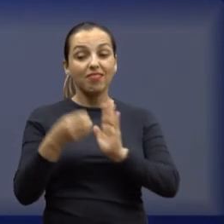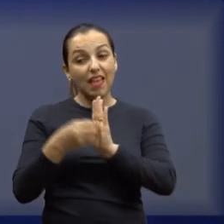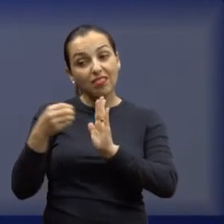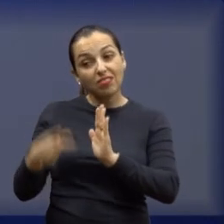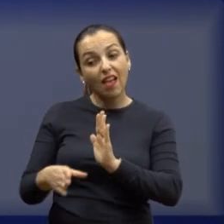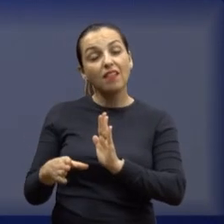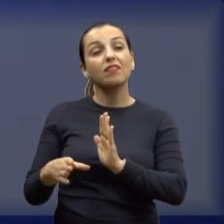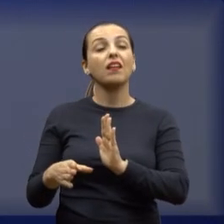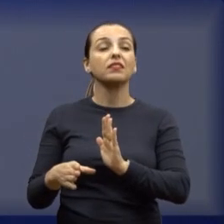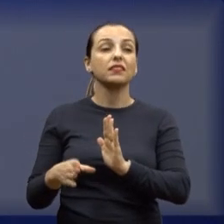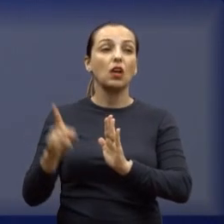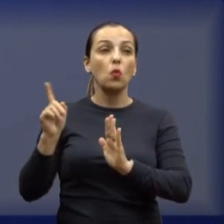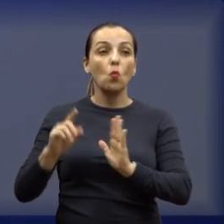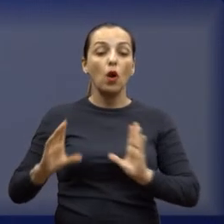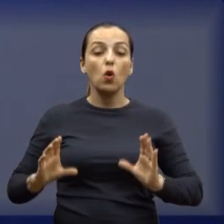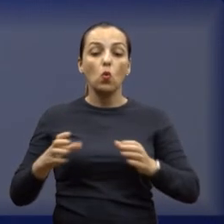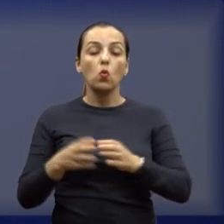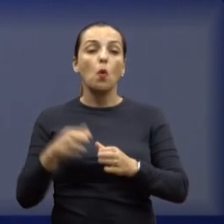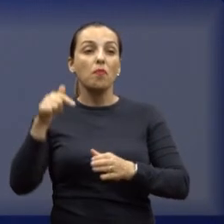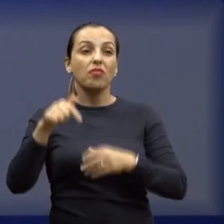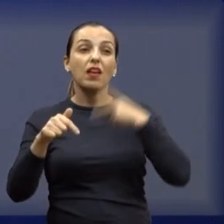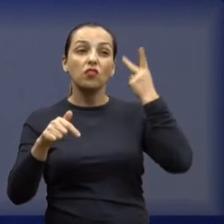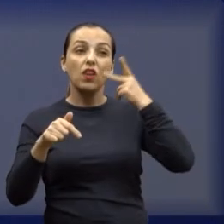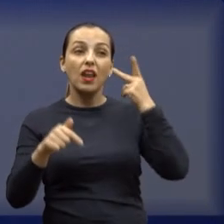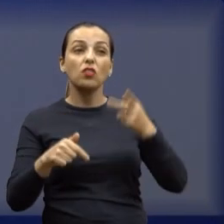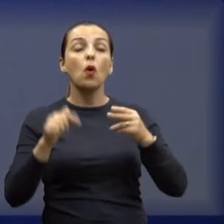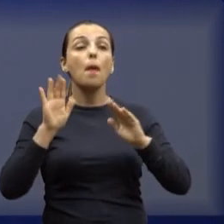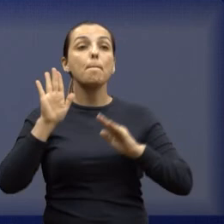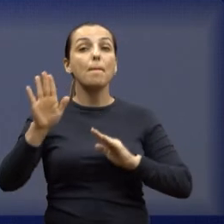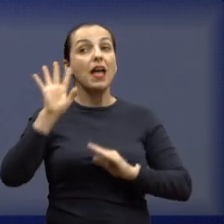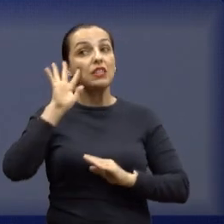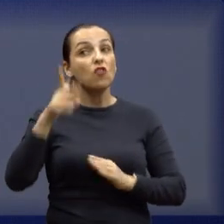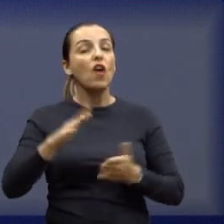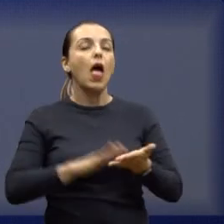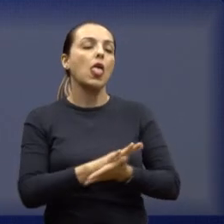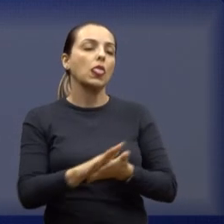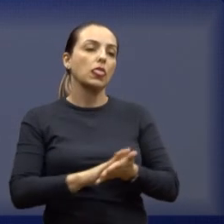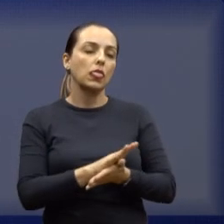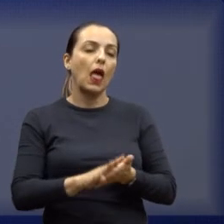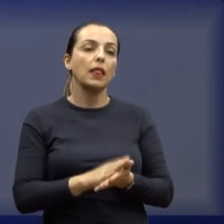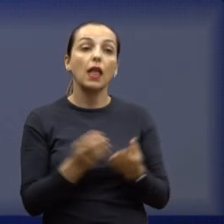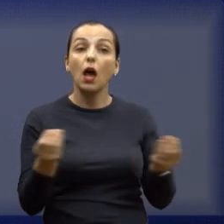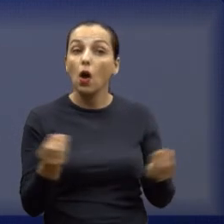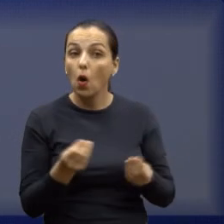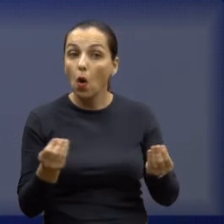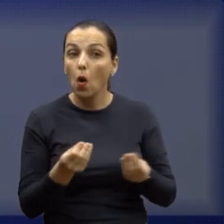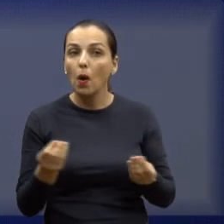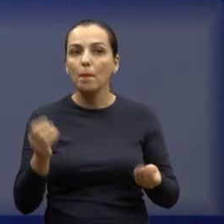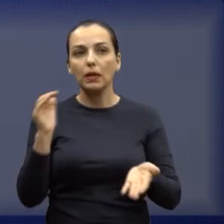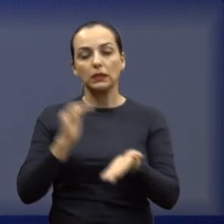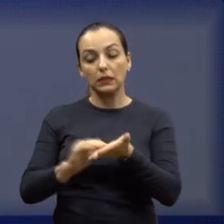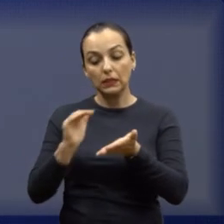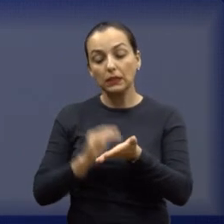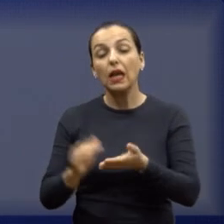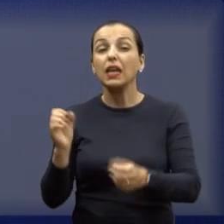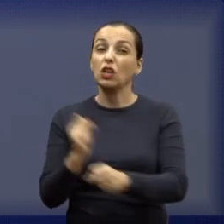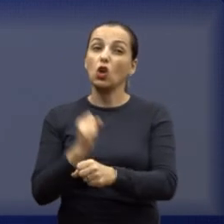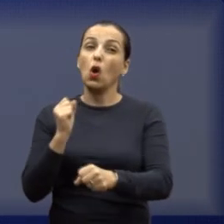feitas por sete vereadores desde 2021 e não foi atendido. Isso é um absurdo. Secretaria de Obras,